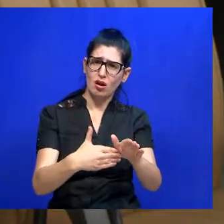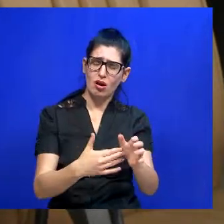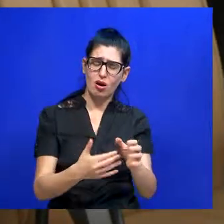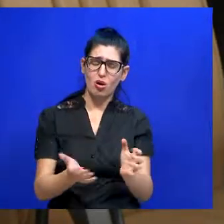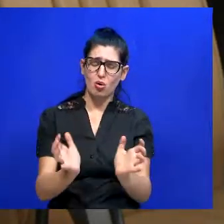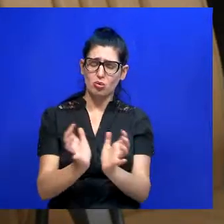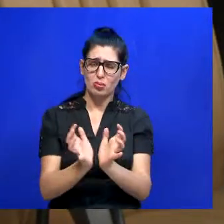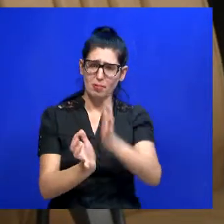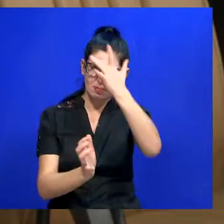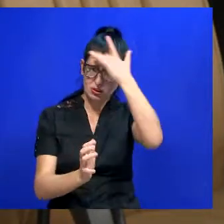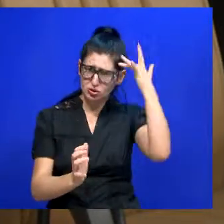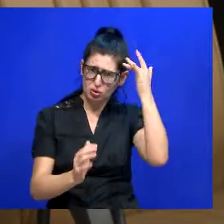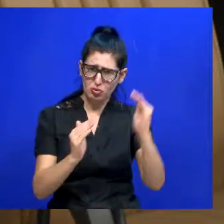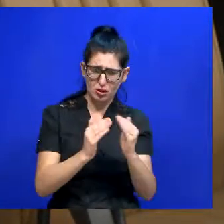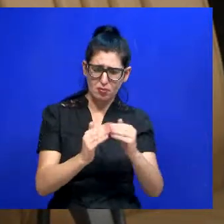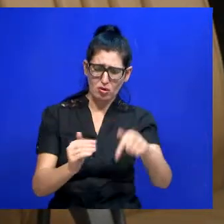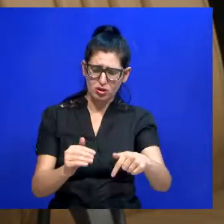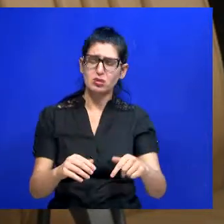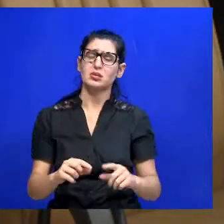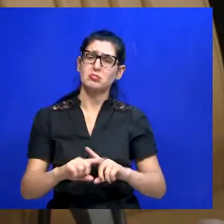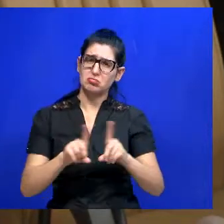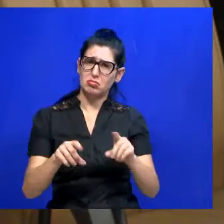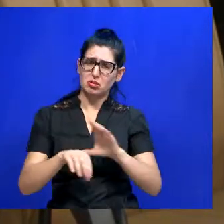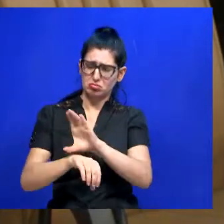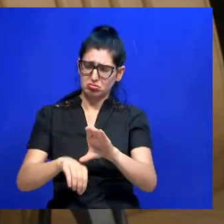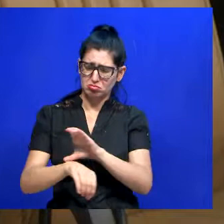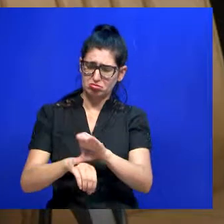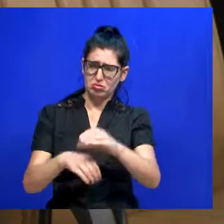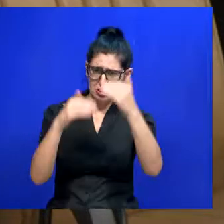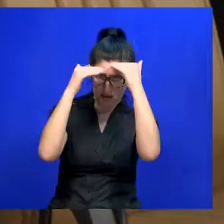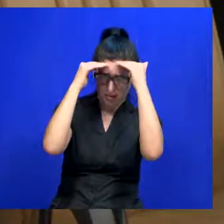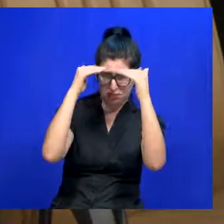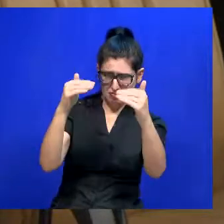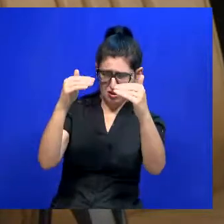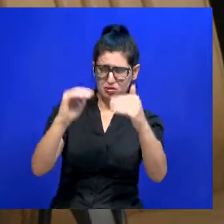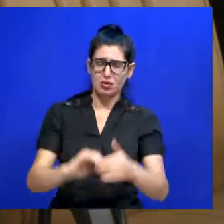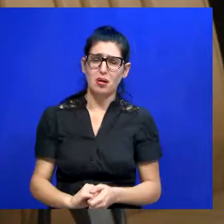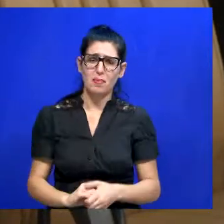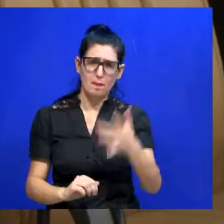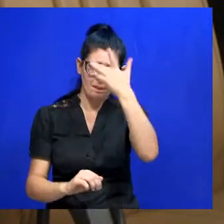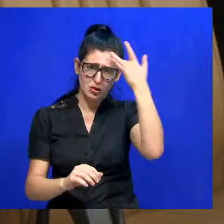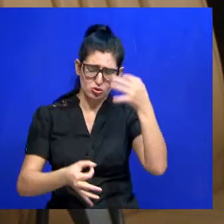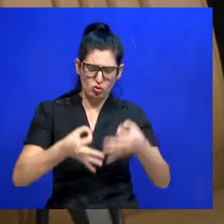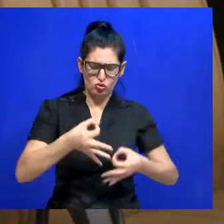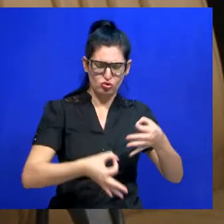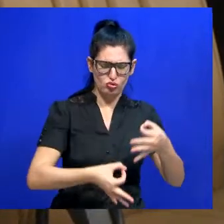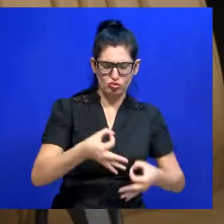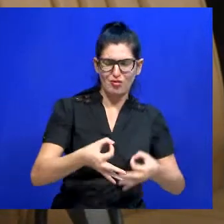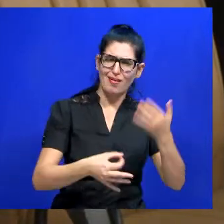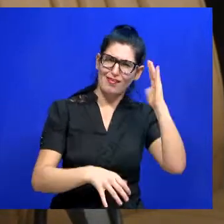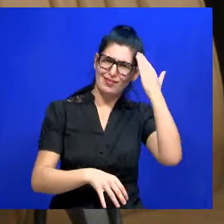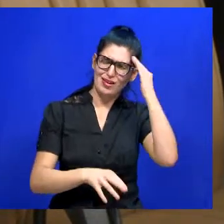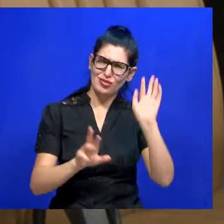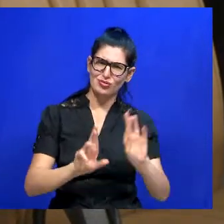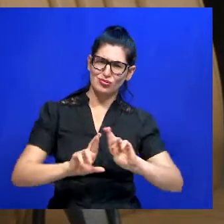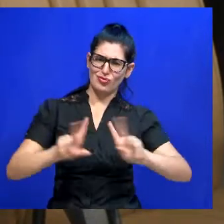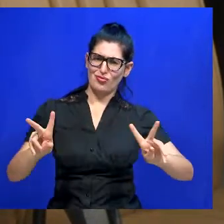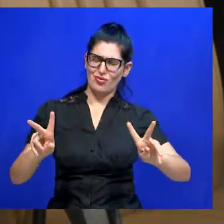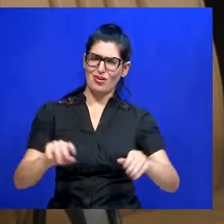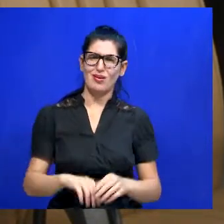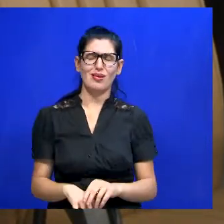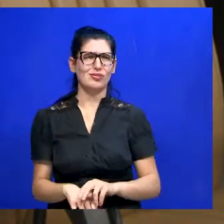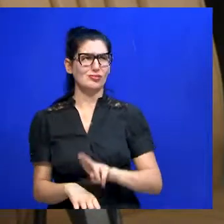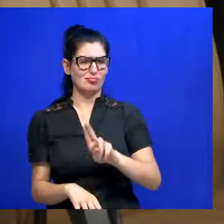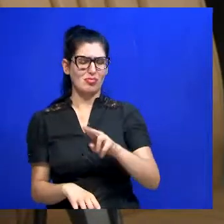papel, que é garantido pela Constituição. Alguns juristas entendem que não, é a União que